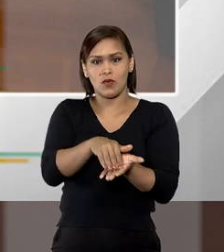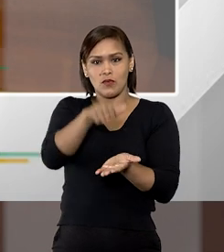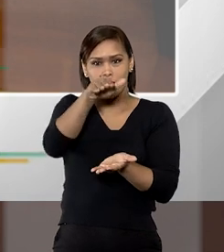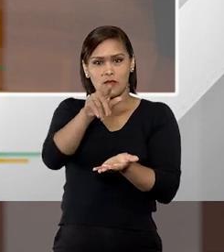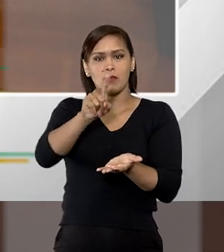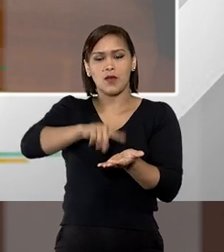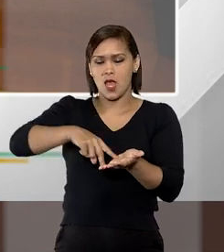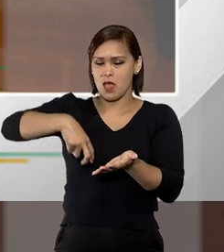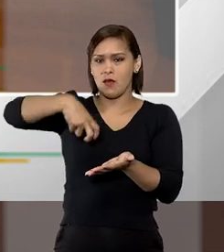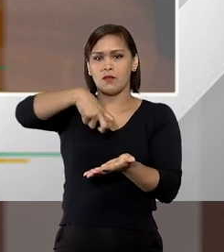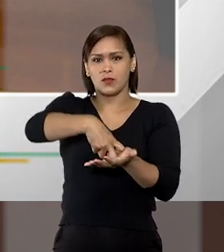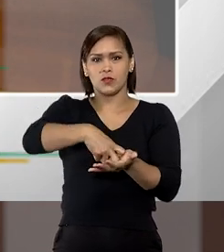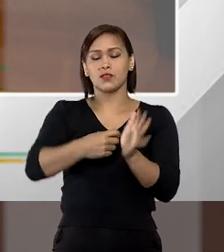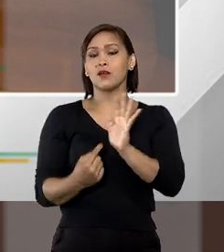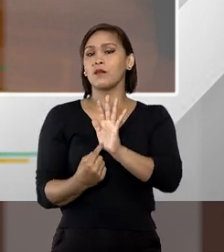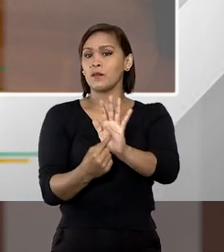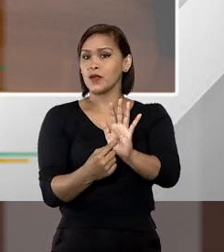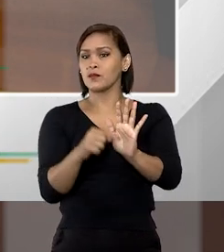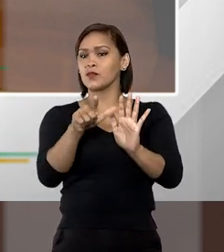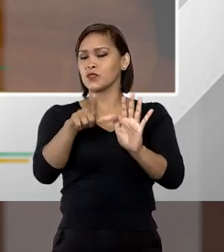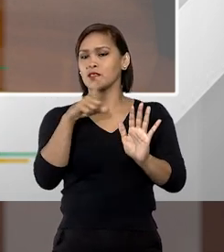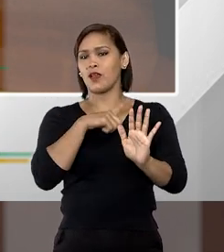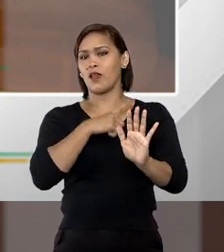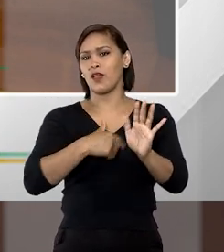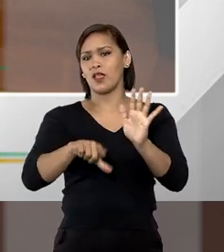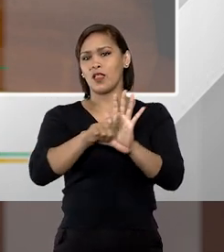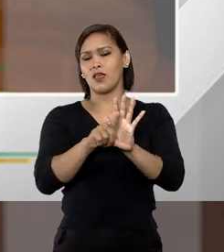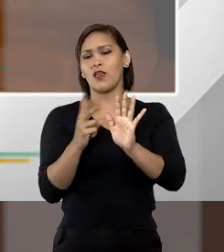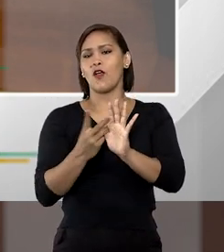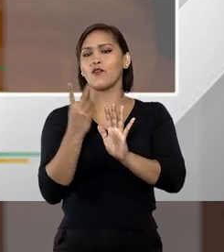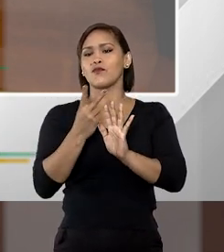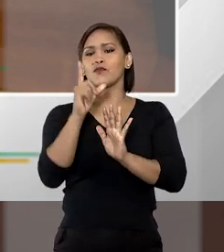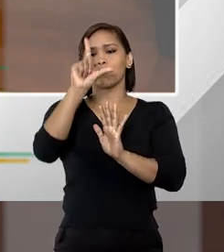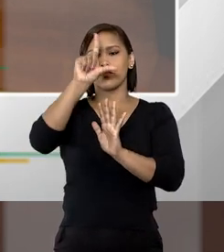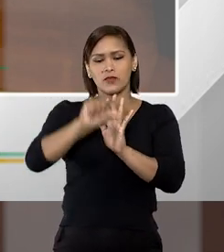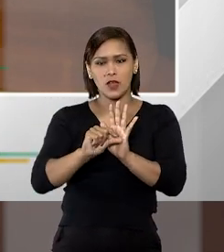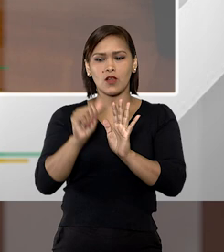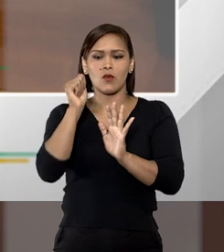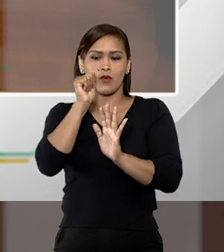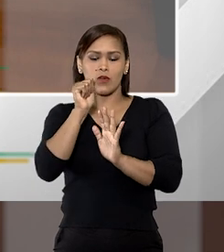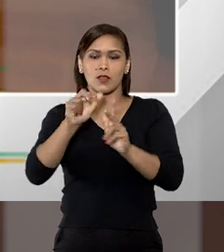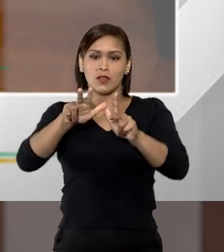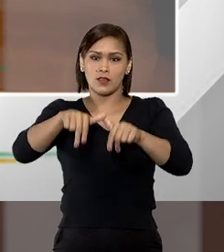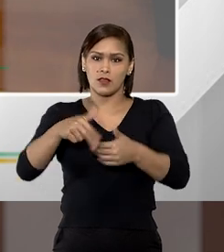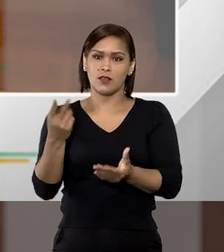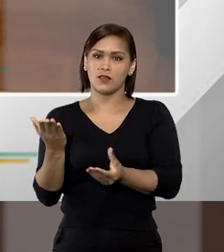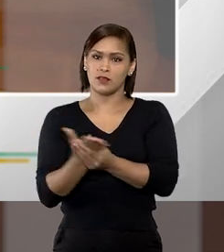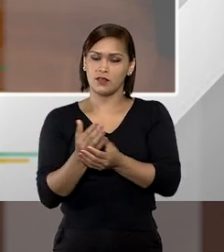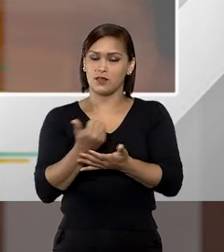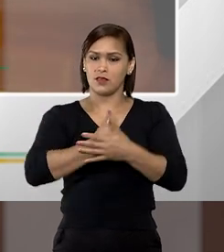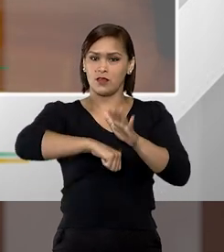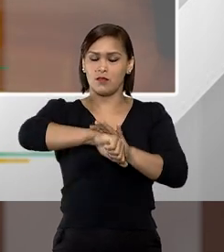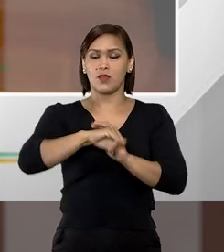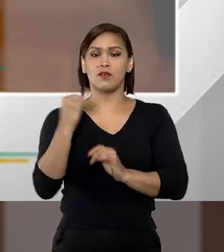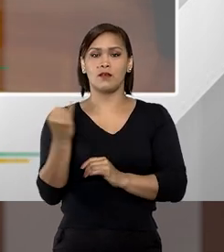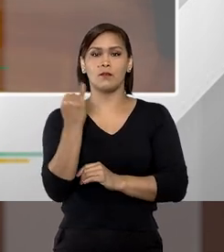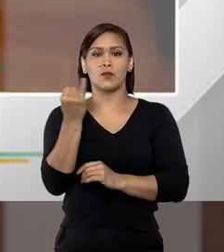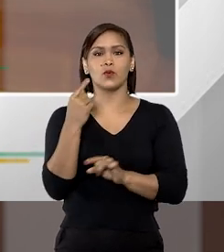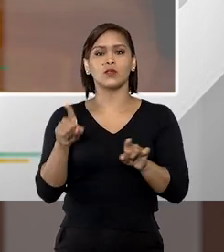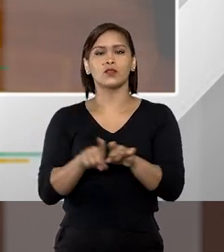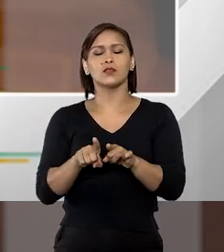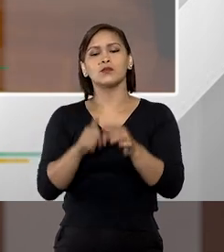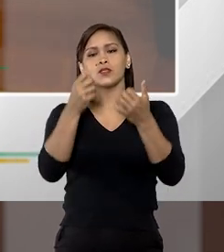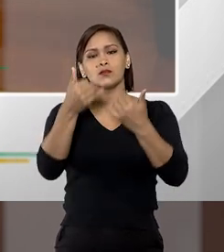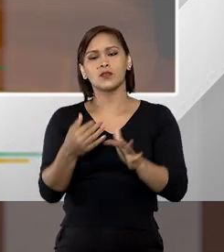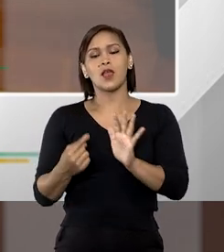punição para mostrar que há uma maior desvaloração dessa ação. Então, achei importante a gente colocar isso